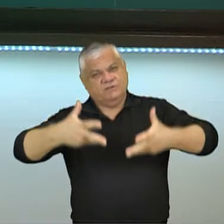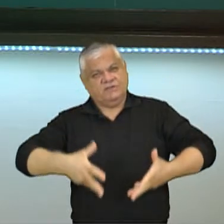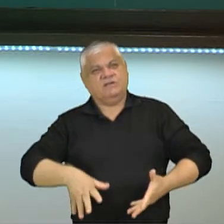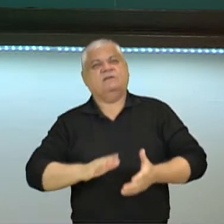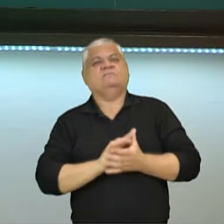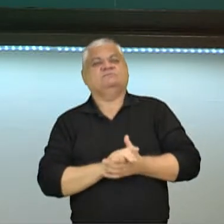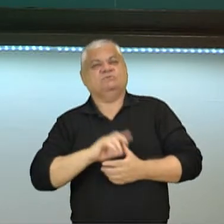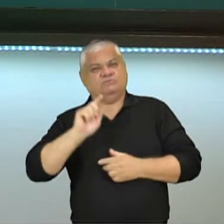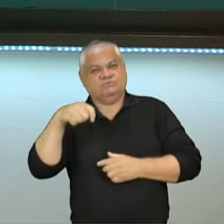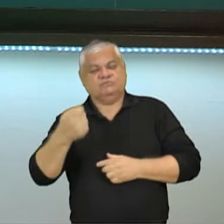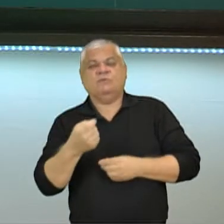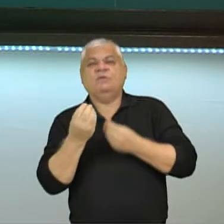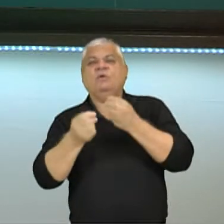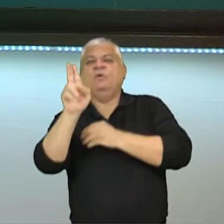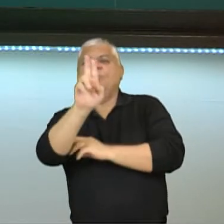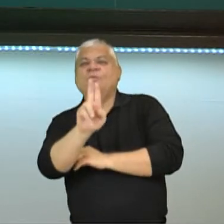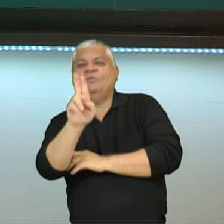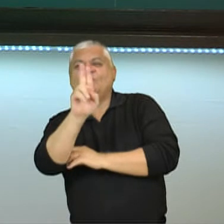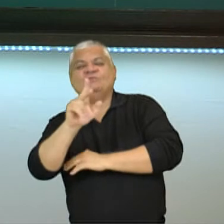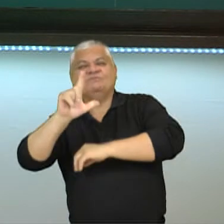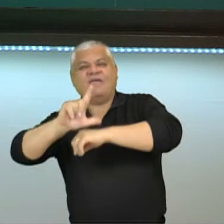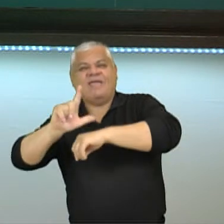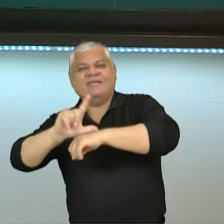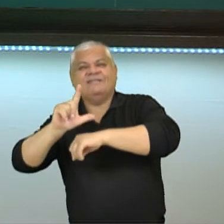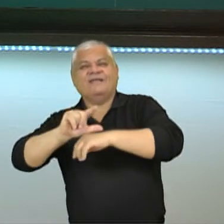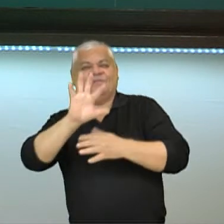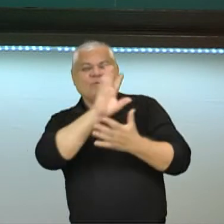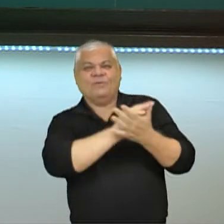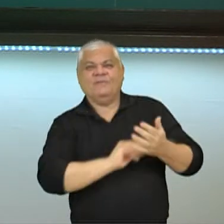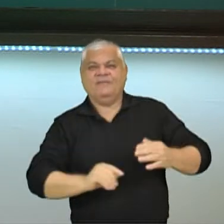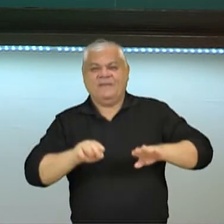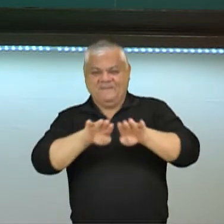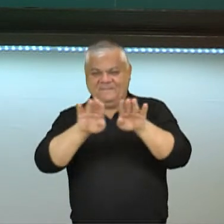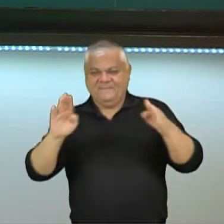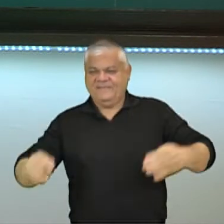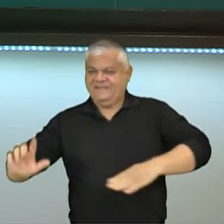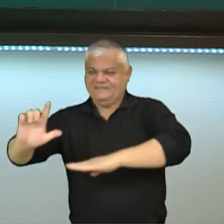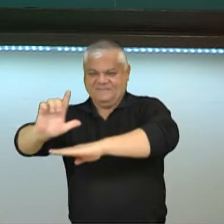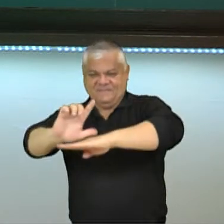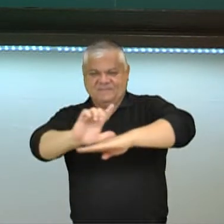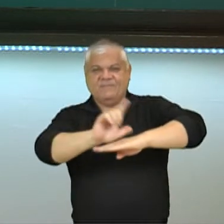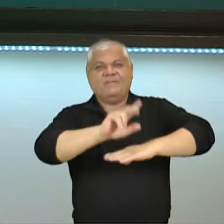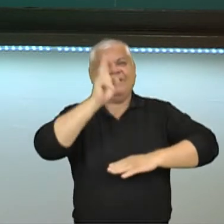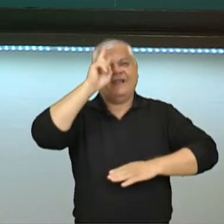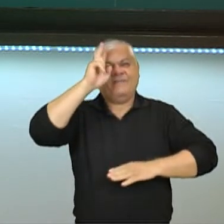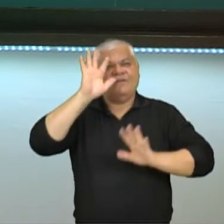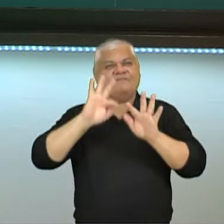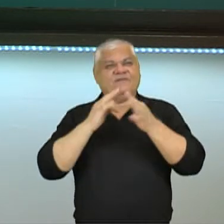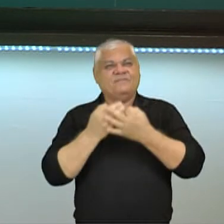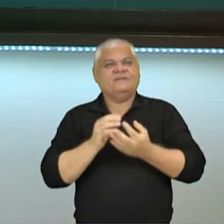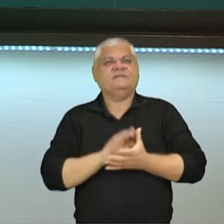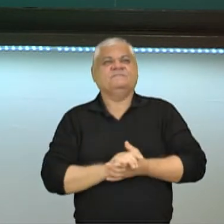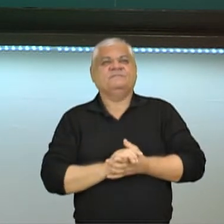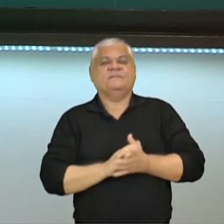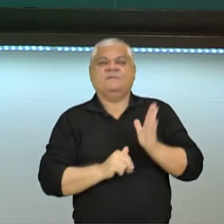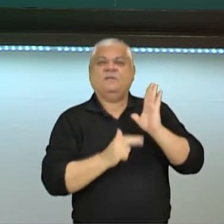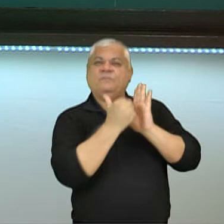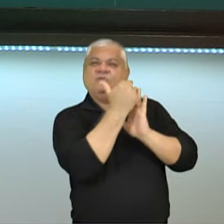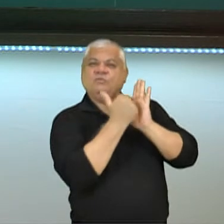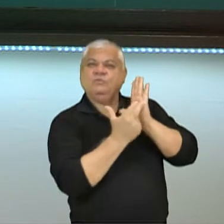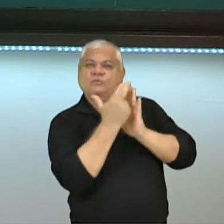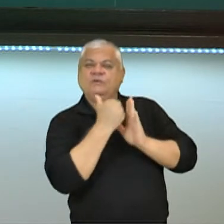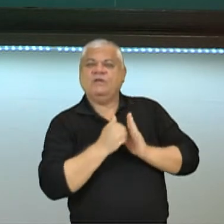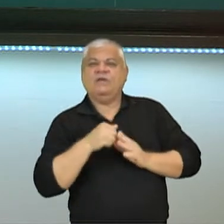passada, nós falamos sobre esse costume que nós temos até hoje de pegar esses retratos e deixar dentro de casa como registros antepassados. E nós temos a pintura de mosaico.